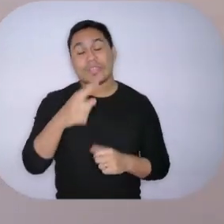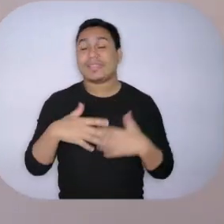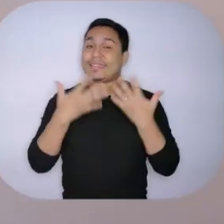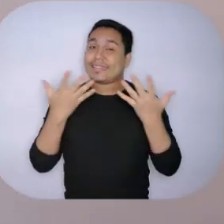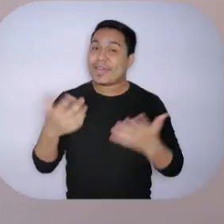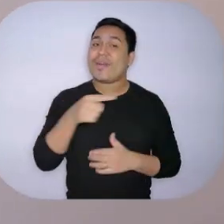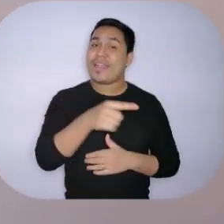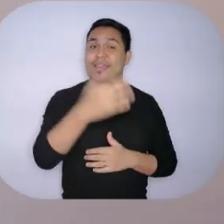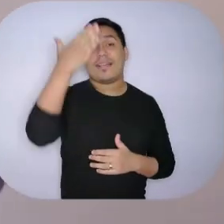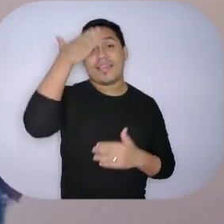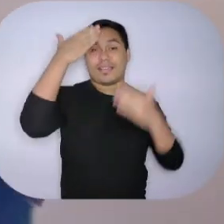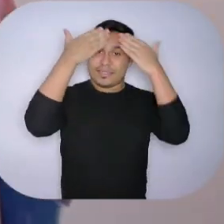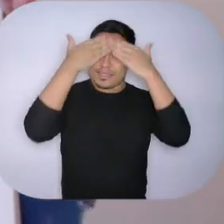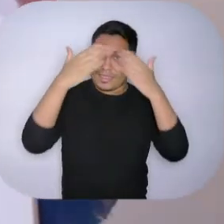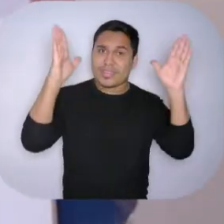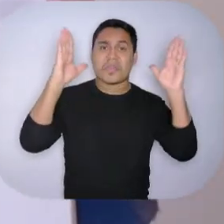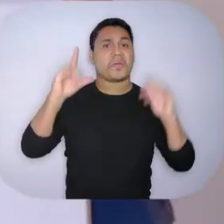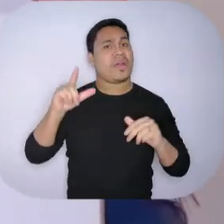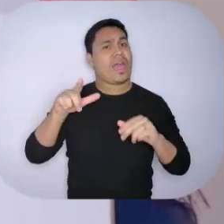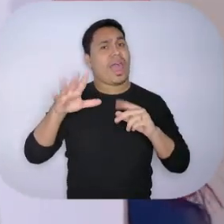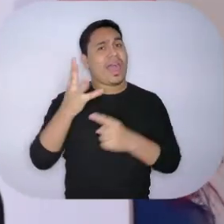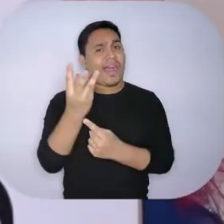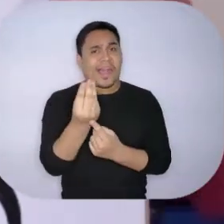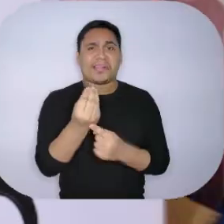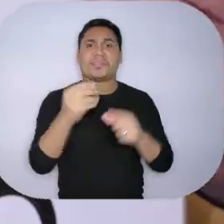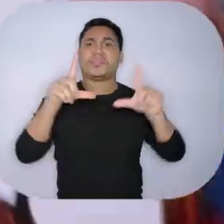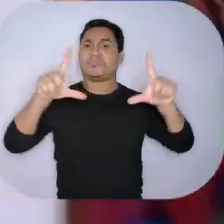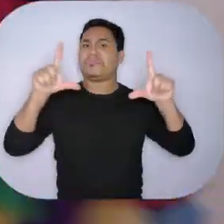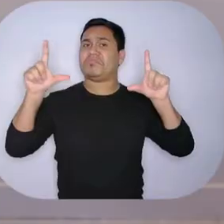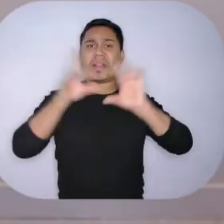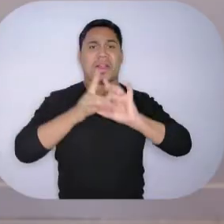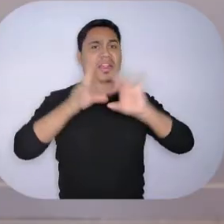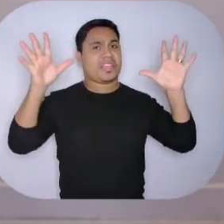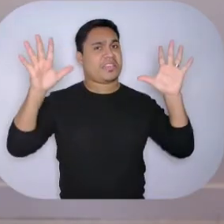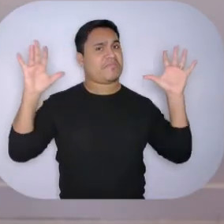ele entendeu que havia espaço para todo mundo.